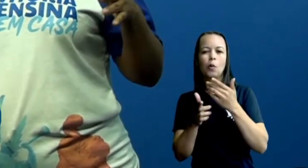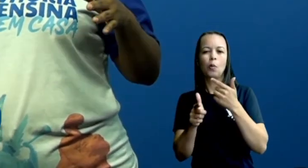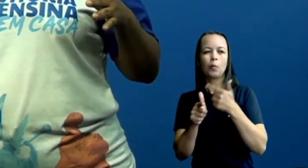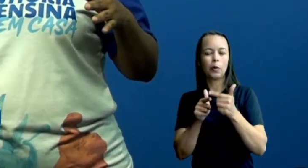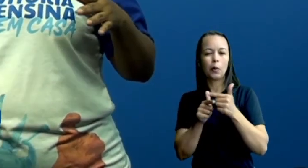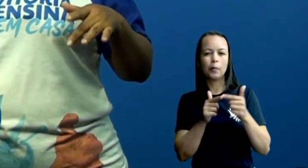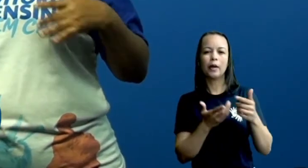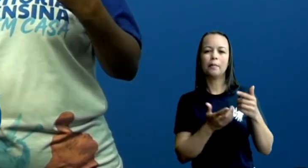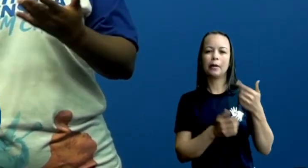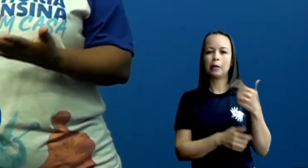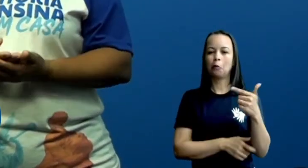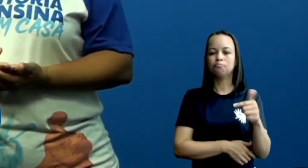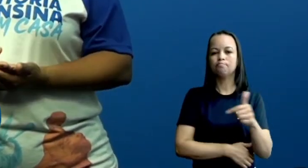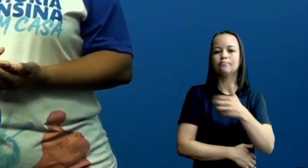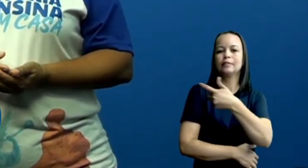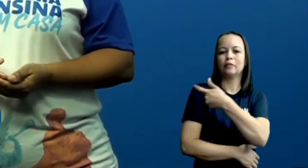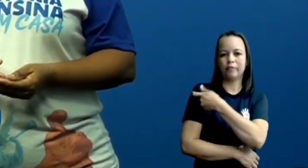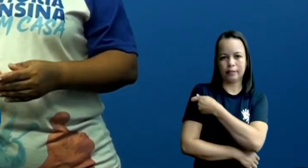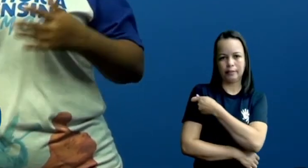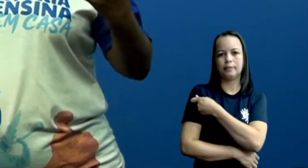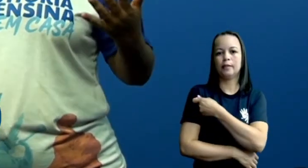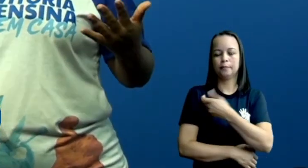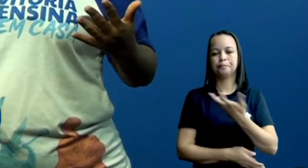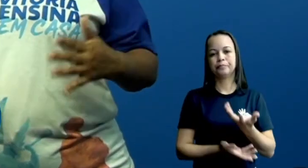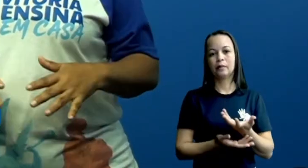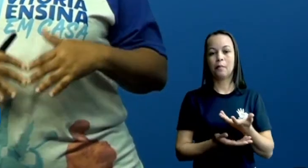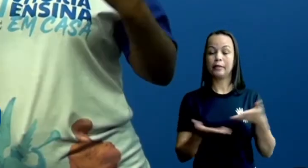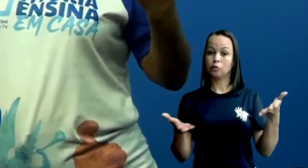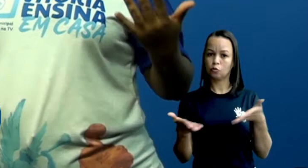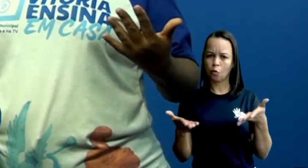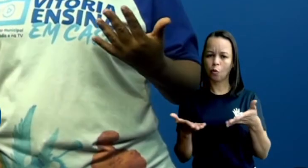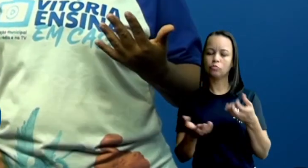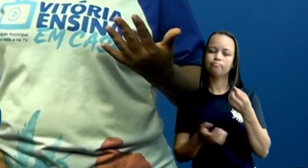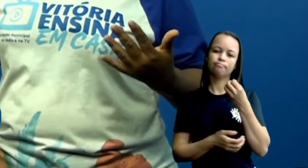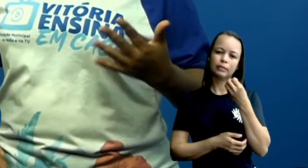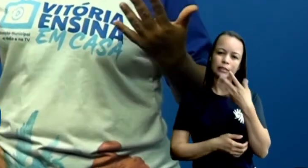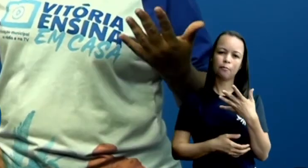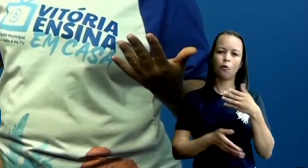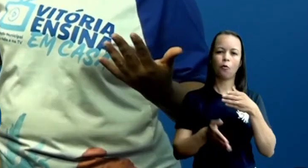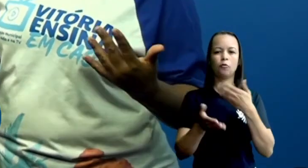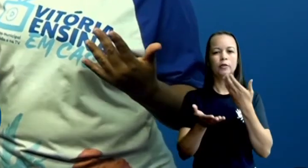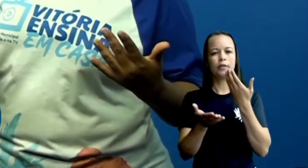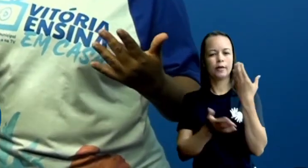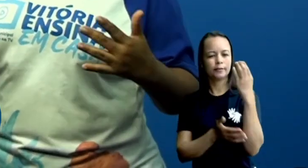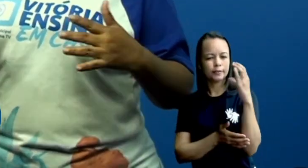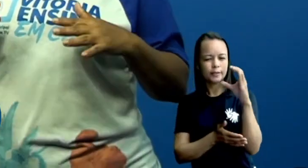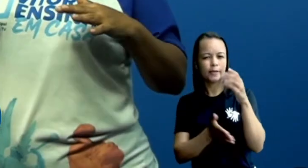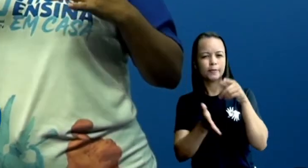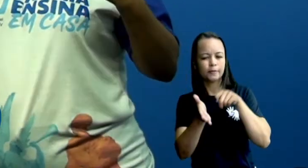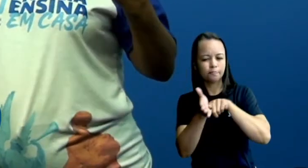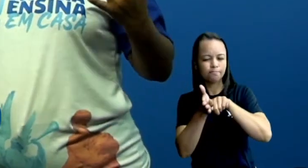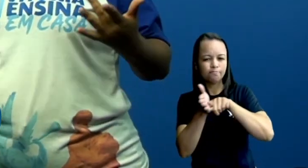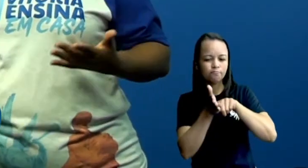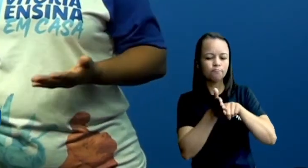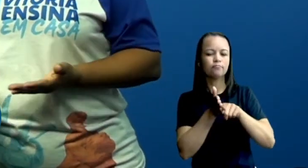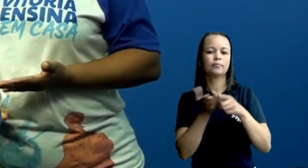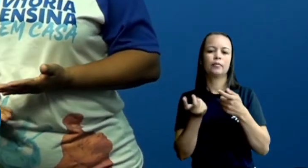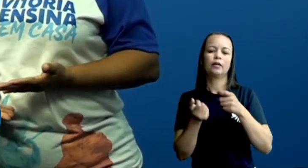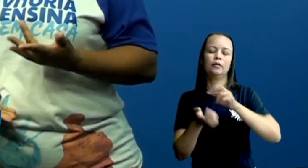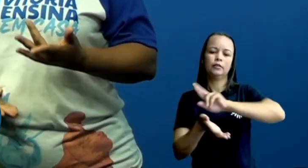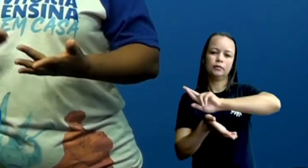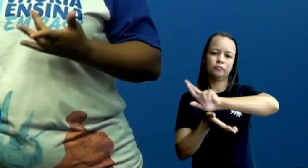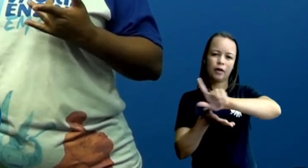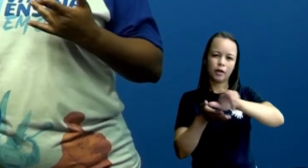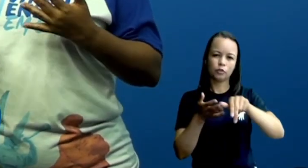se existia vacina, mas hoje em dia, né, que bom que a ciência, né, conseguiu e nós temos vários tipos de